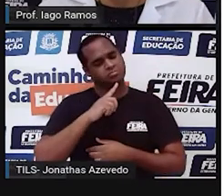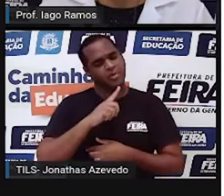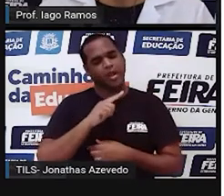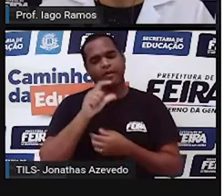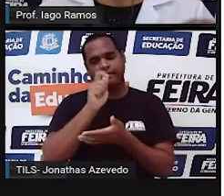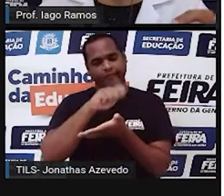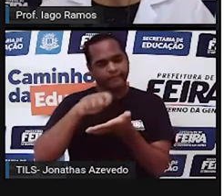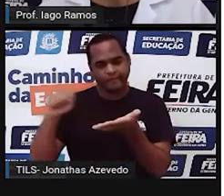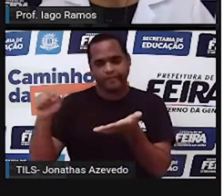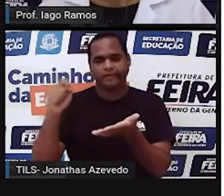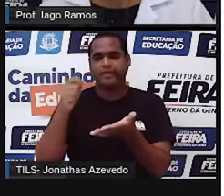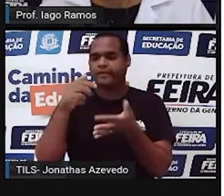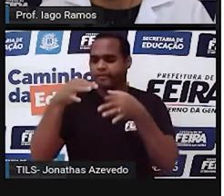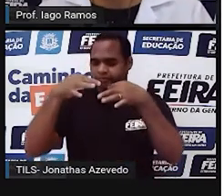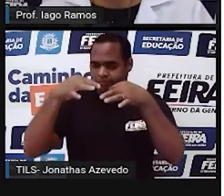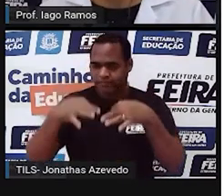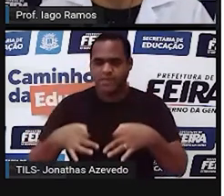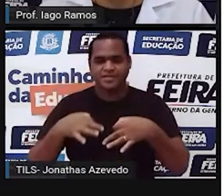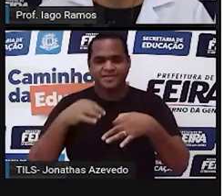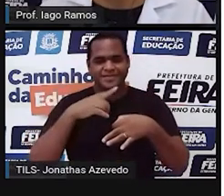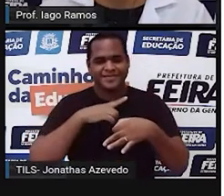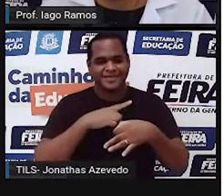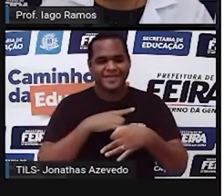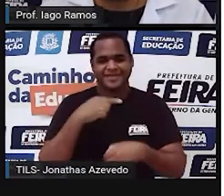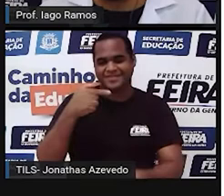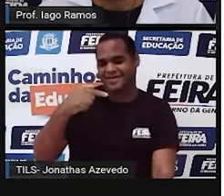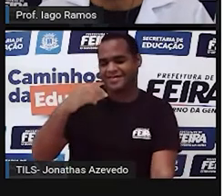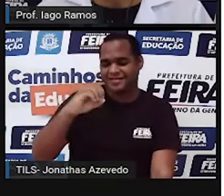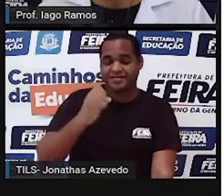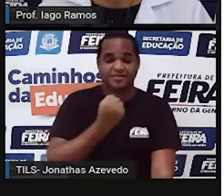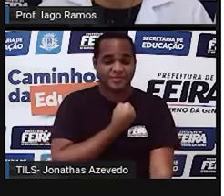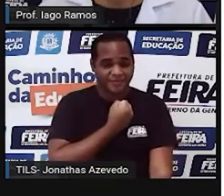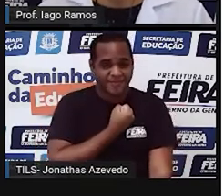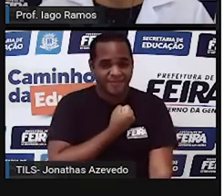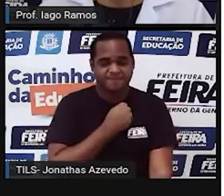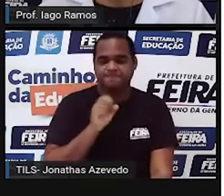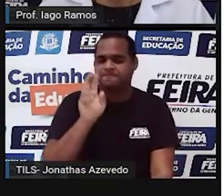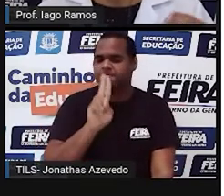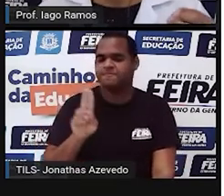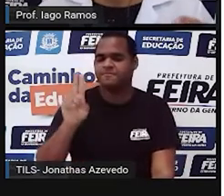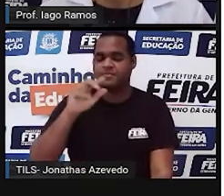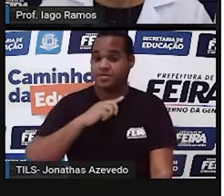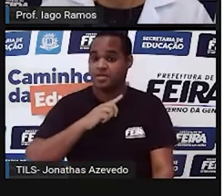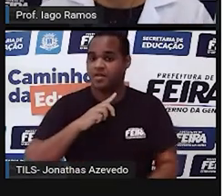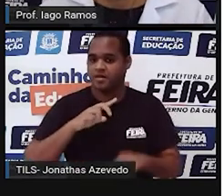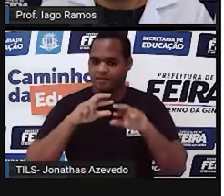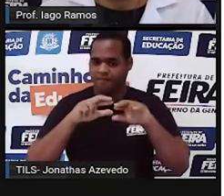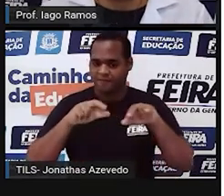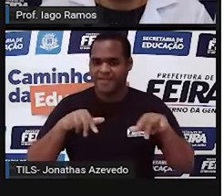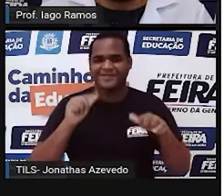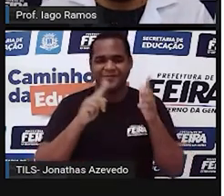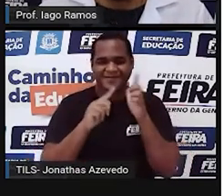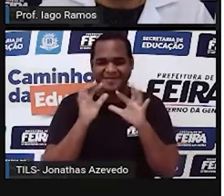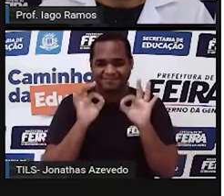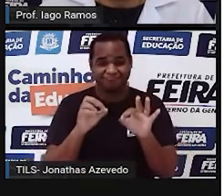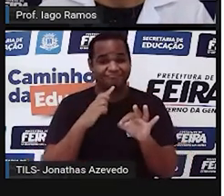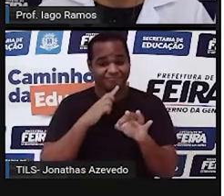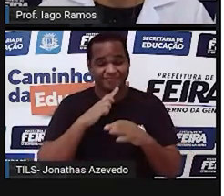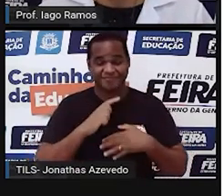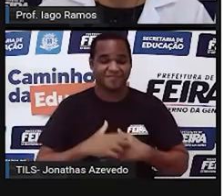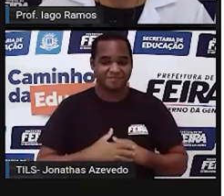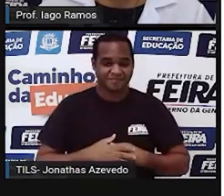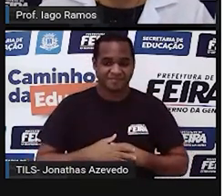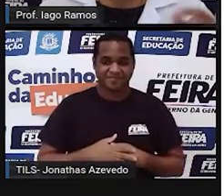Escrevem corretamente o número 70 usando algarismos, né? Os